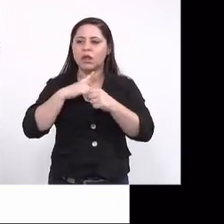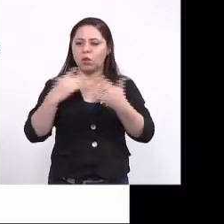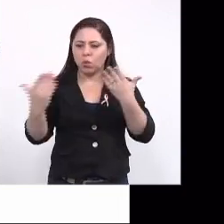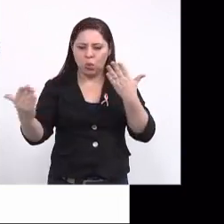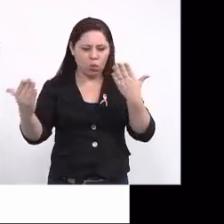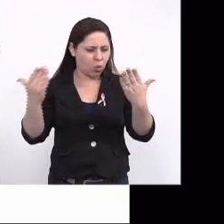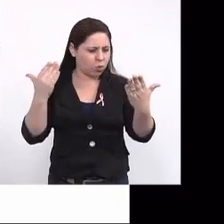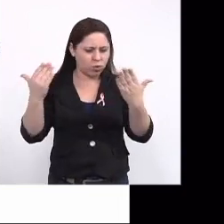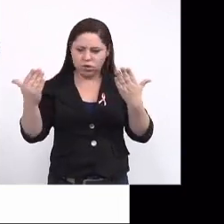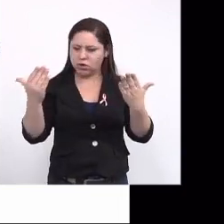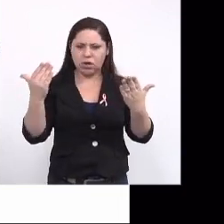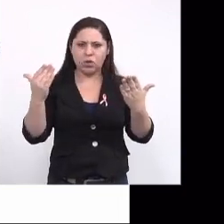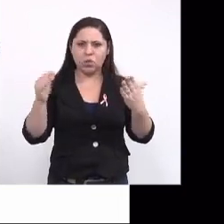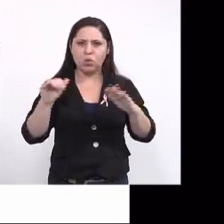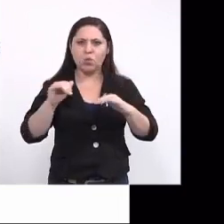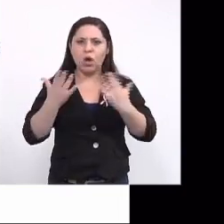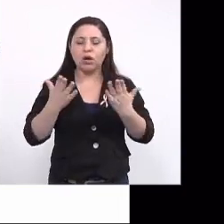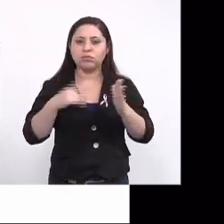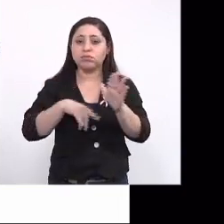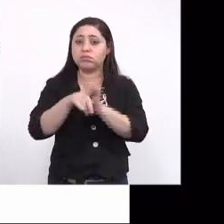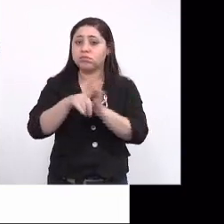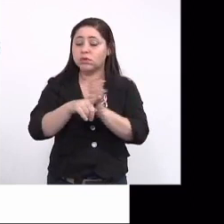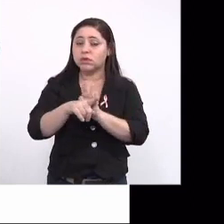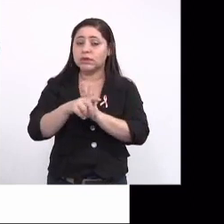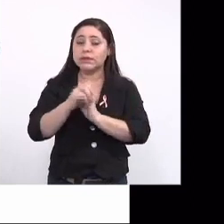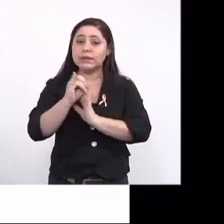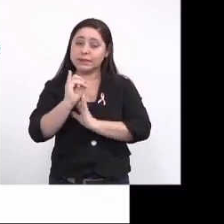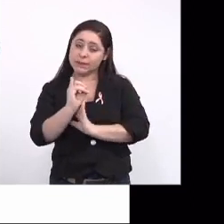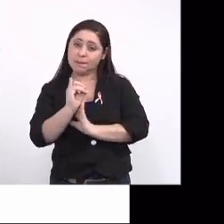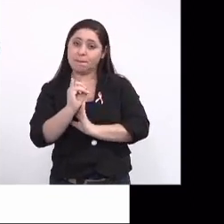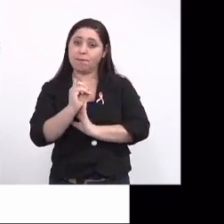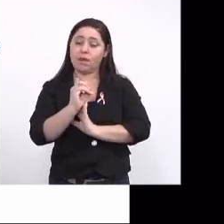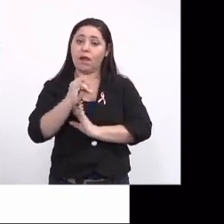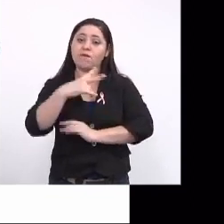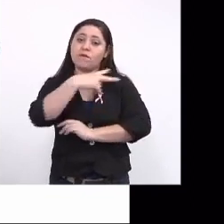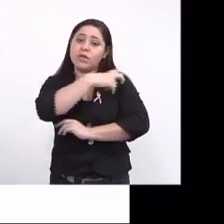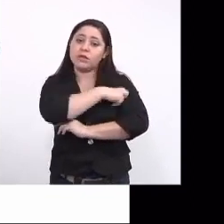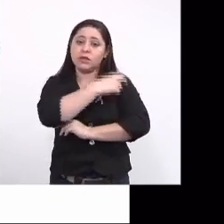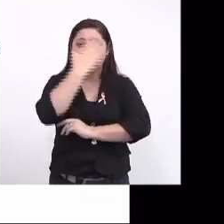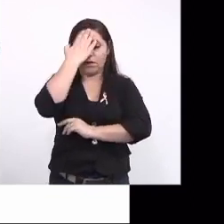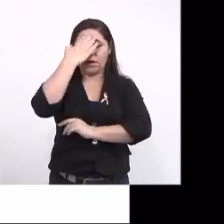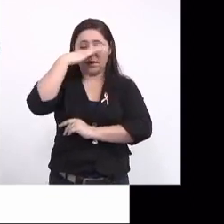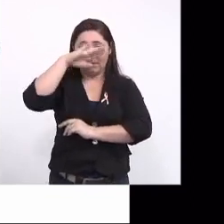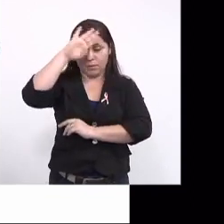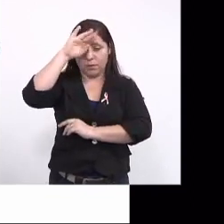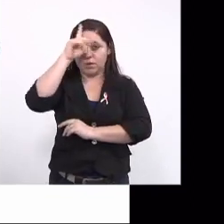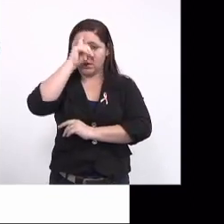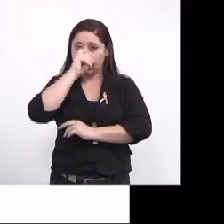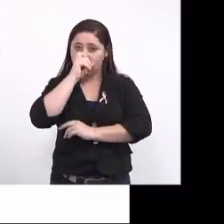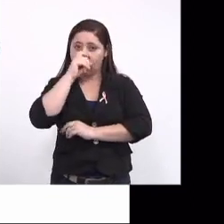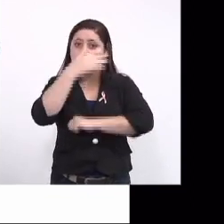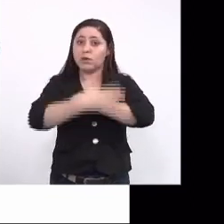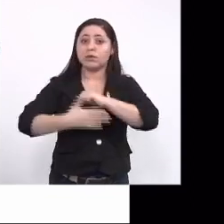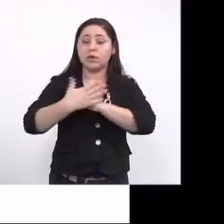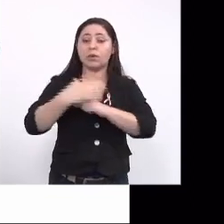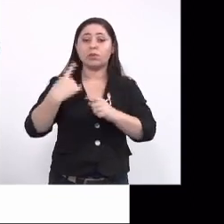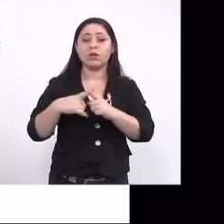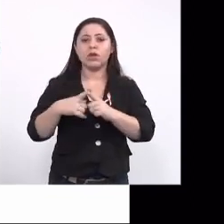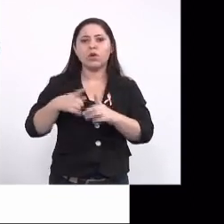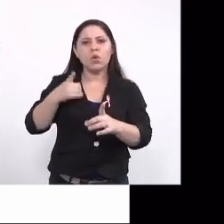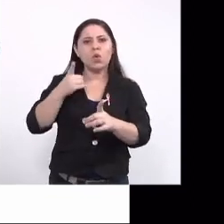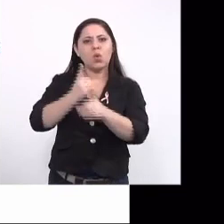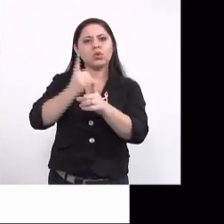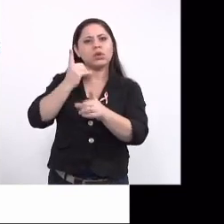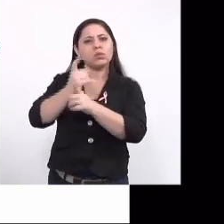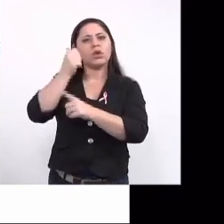causa e efeito e para identificar se, por exemplo, se a vacina da febre amarela confere proteção ou não. Porque vai que a gente encontra que